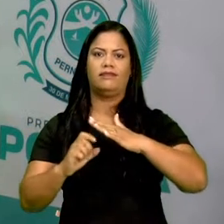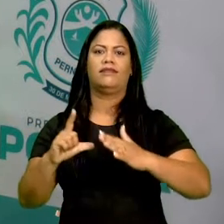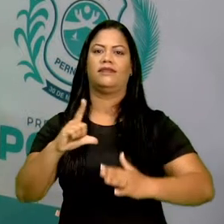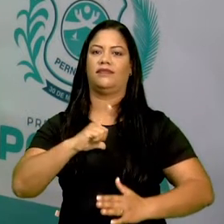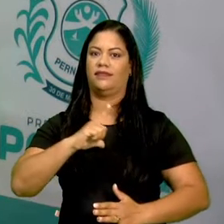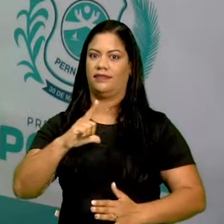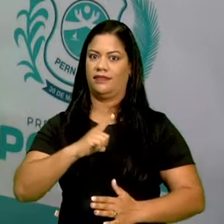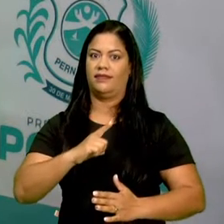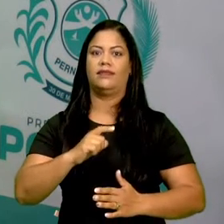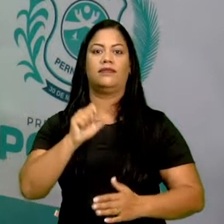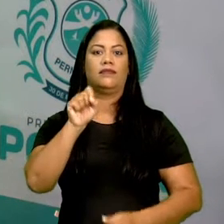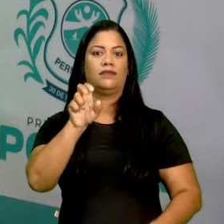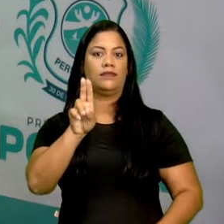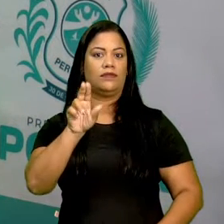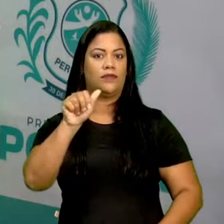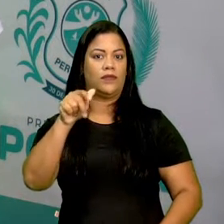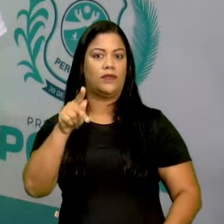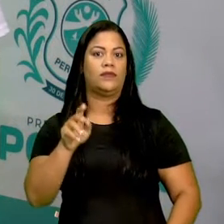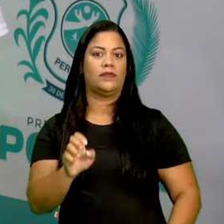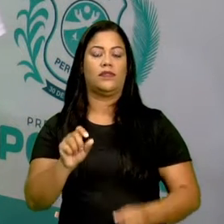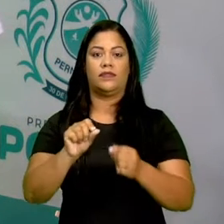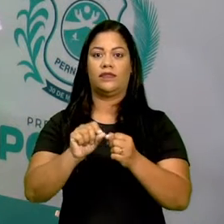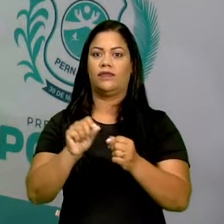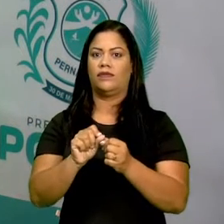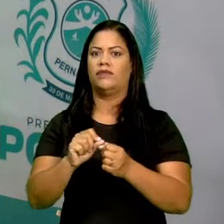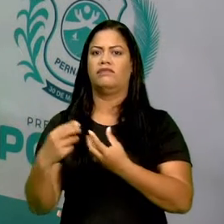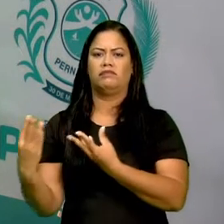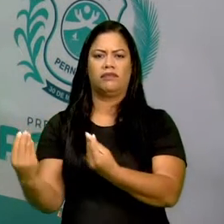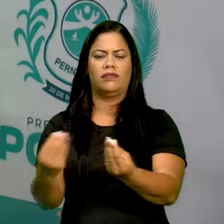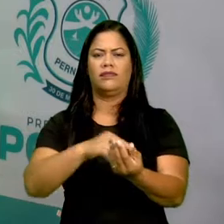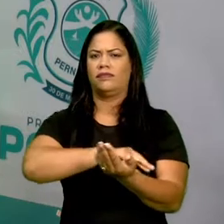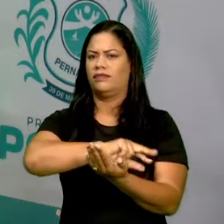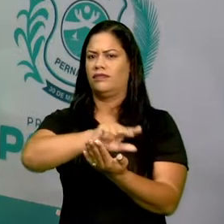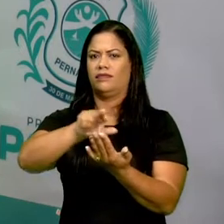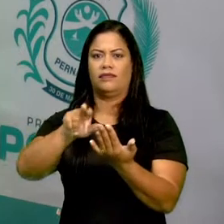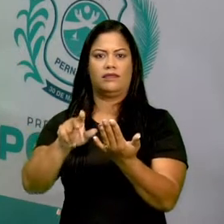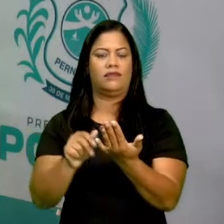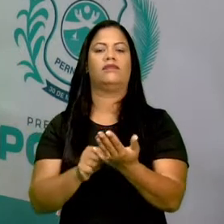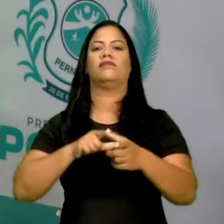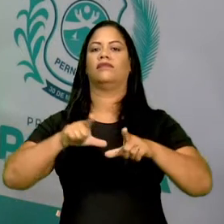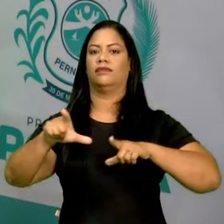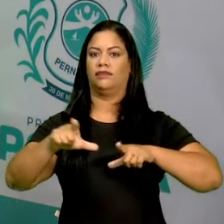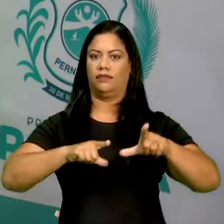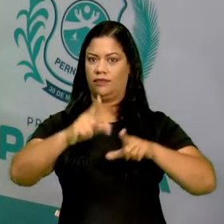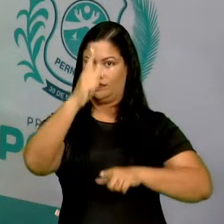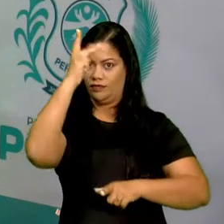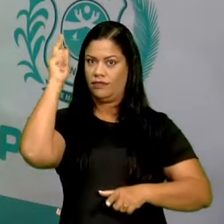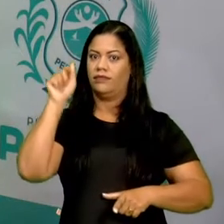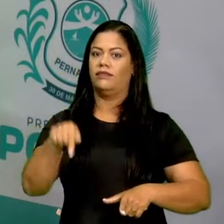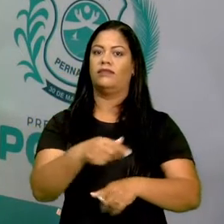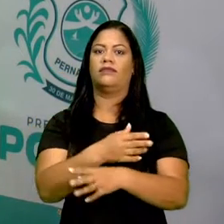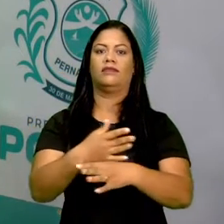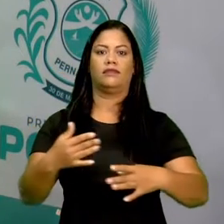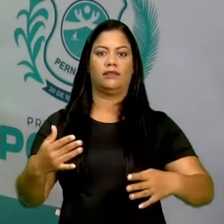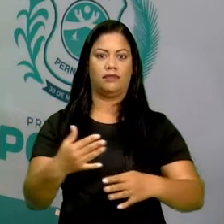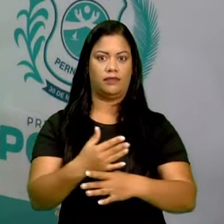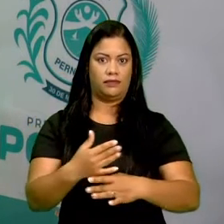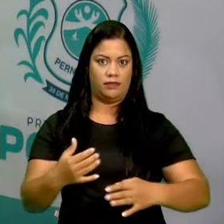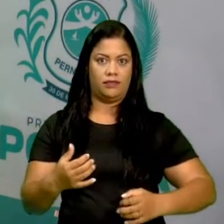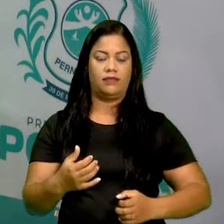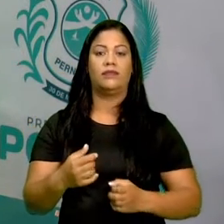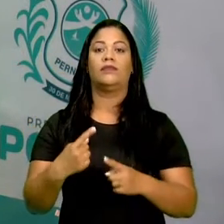E lá é gerado muitos empregos também para a hipojuca, porque são